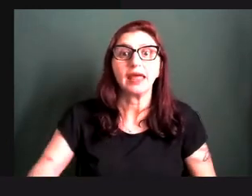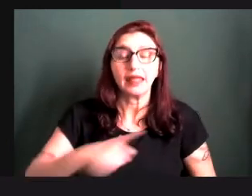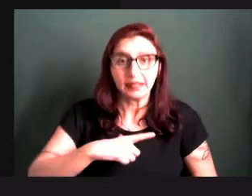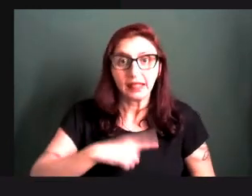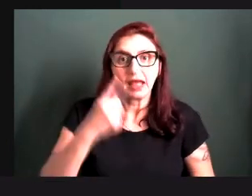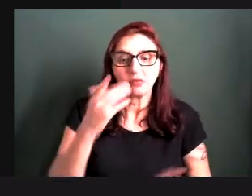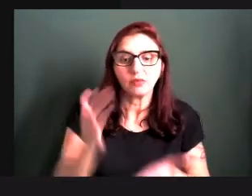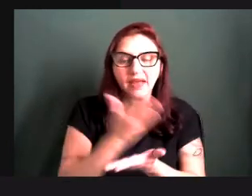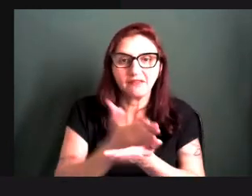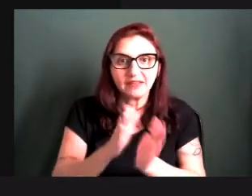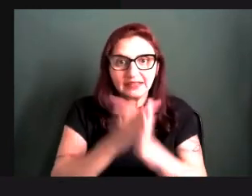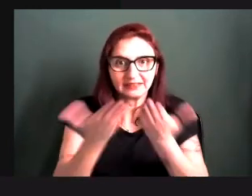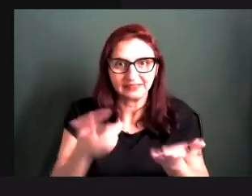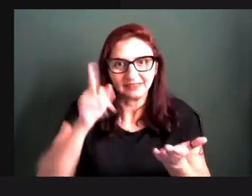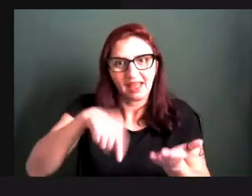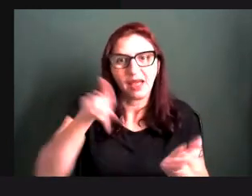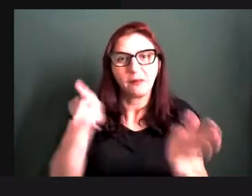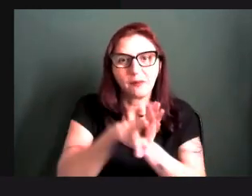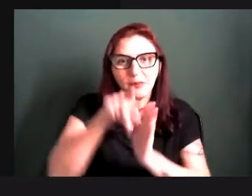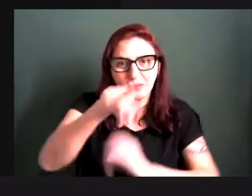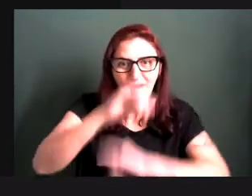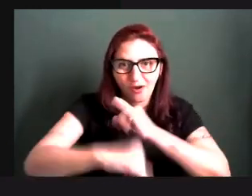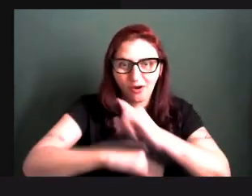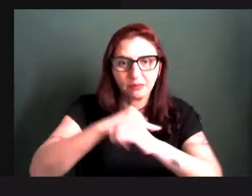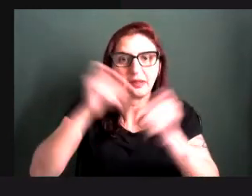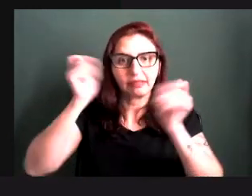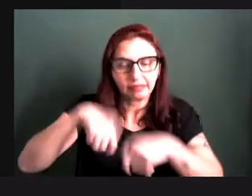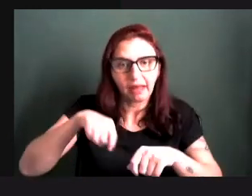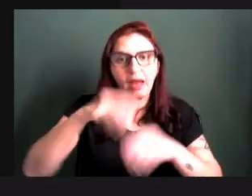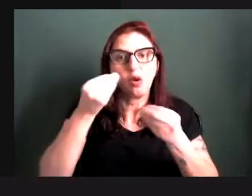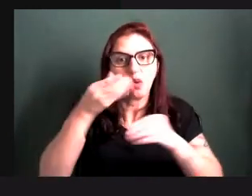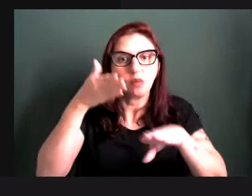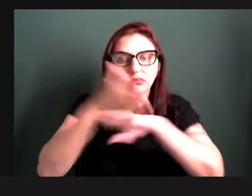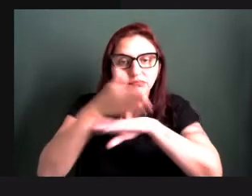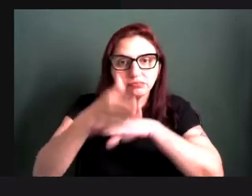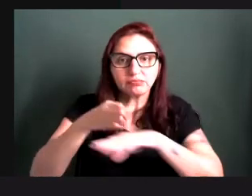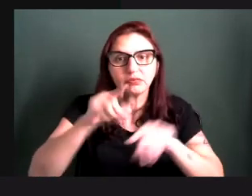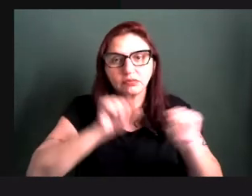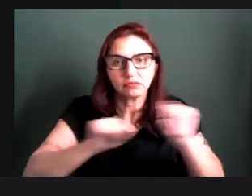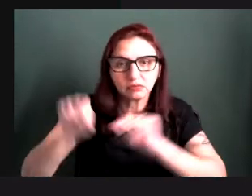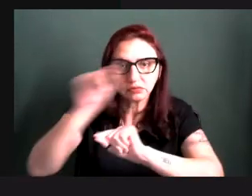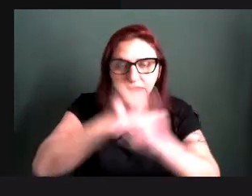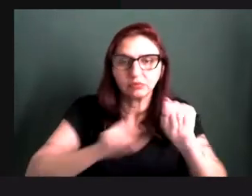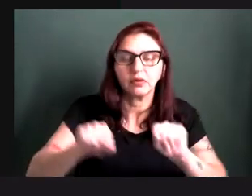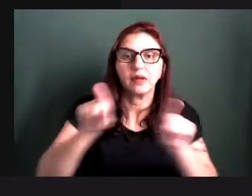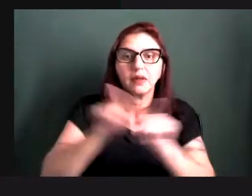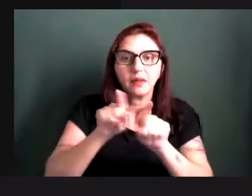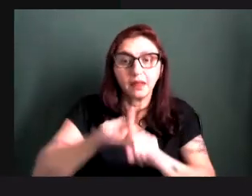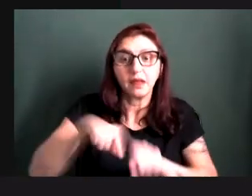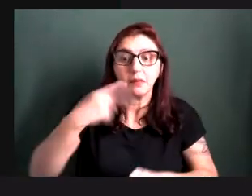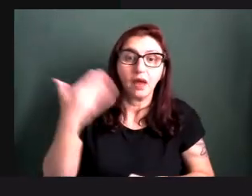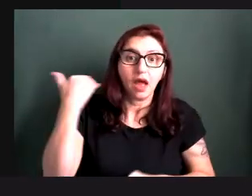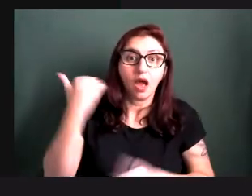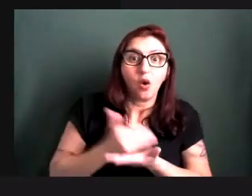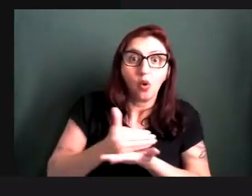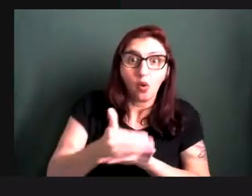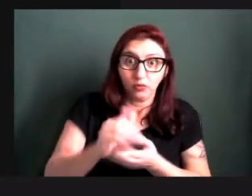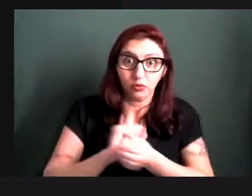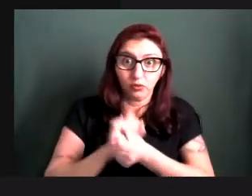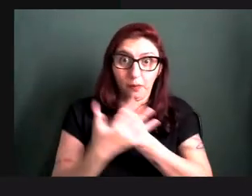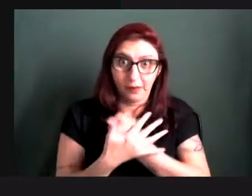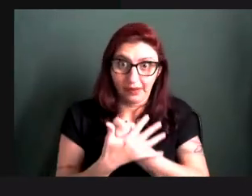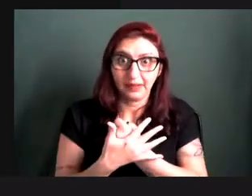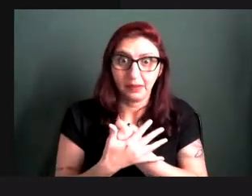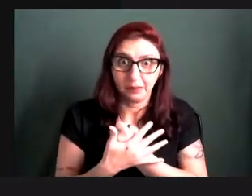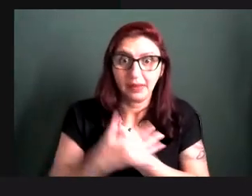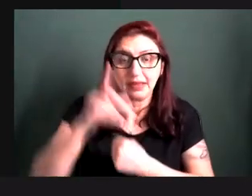Resistem, né, que foi resultado de uma residência no Instituto Pró-Comum, né, bem no começo da pandemia, foi o primeiro ano da pandemia,